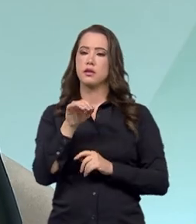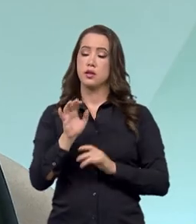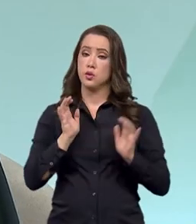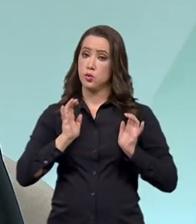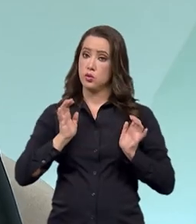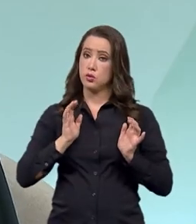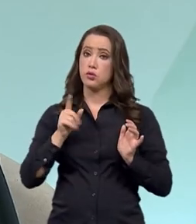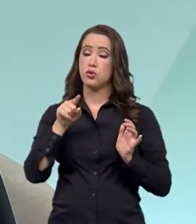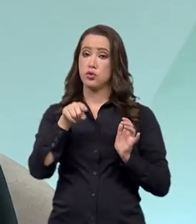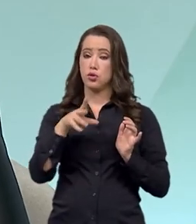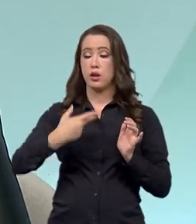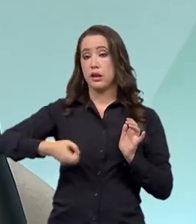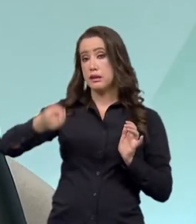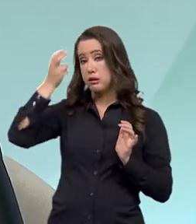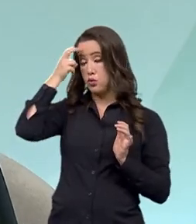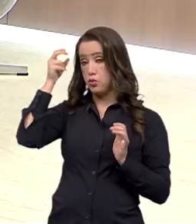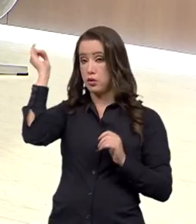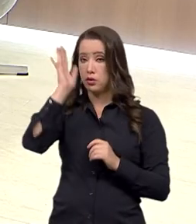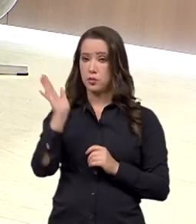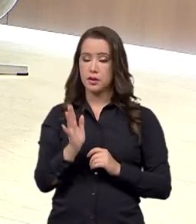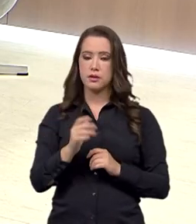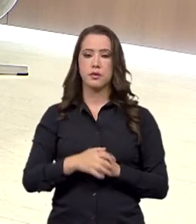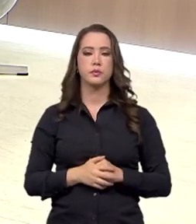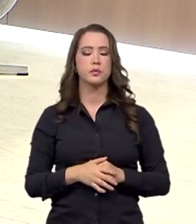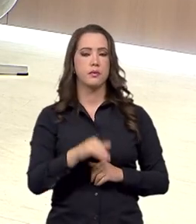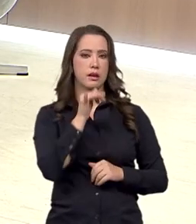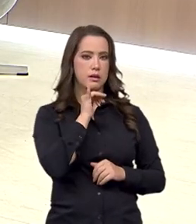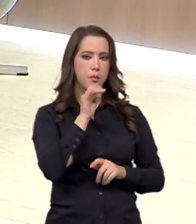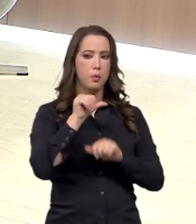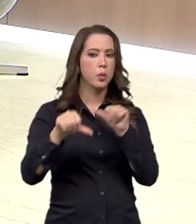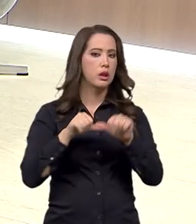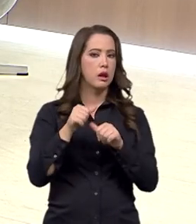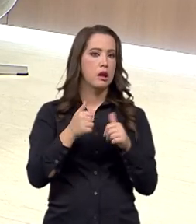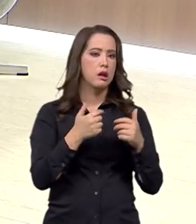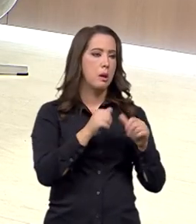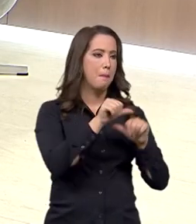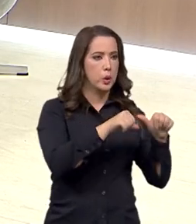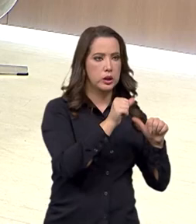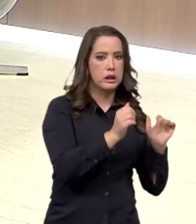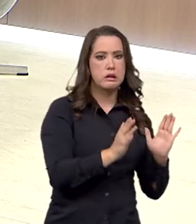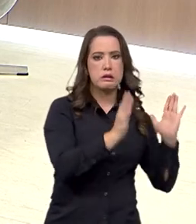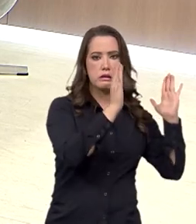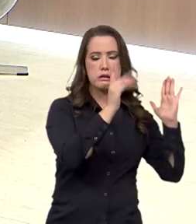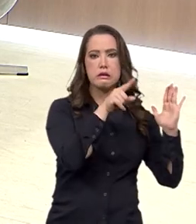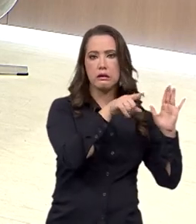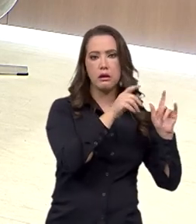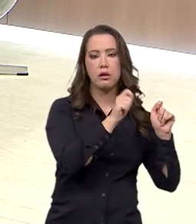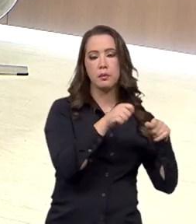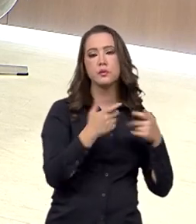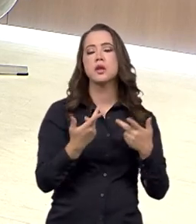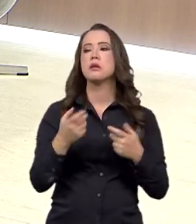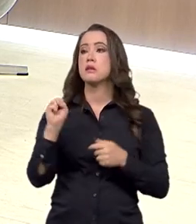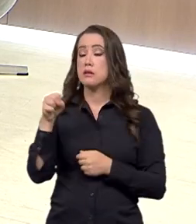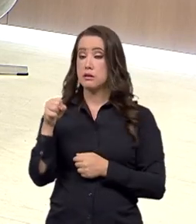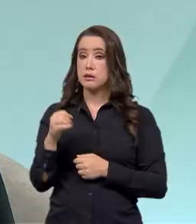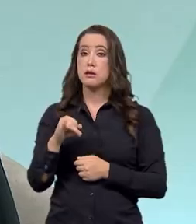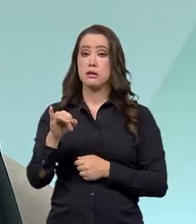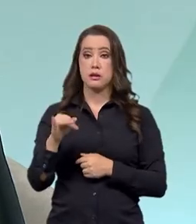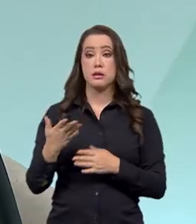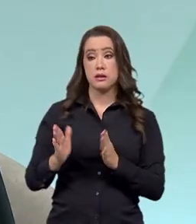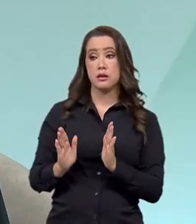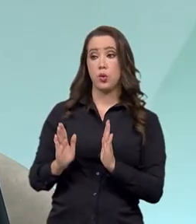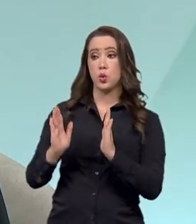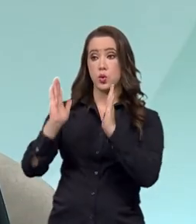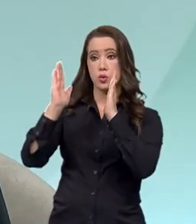do IFAM para qualquer tipo de intervenção. Uma restauração, por exemplo. Exatamente. Uma reforma de uma fachada, de um prédio,